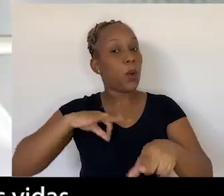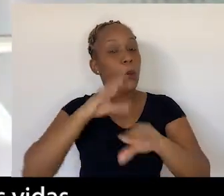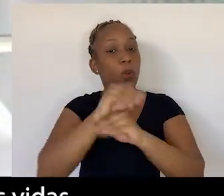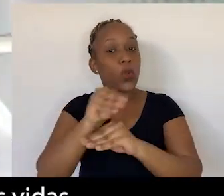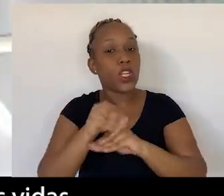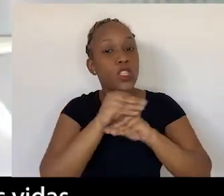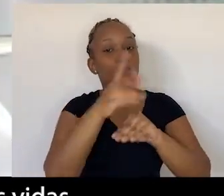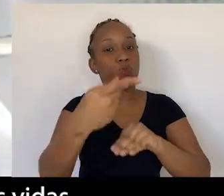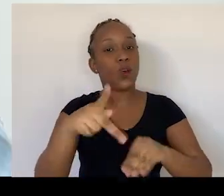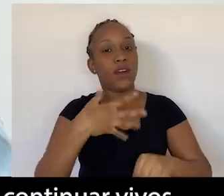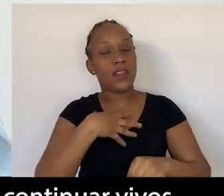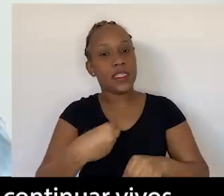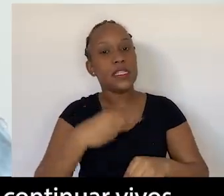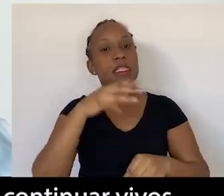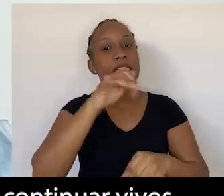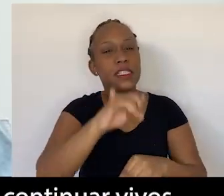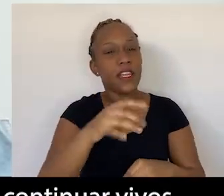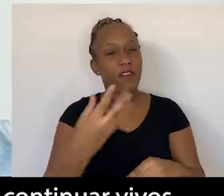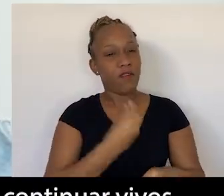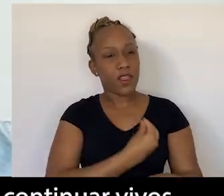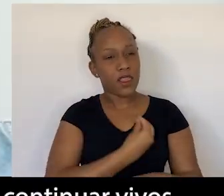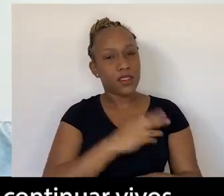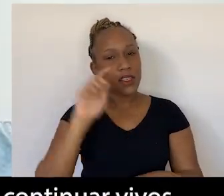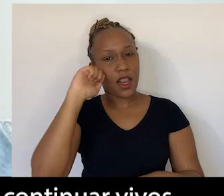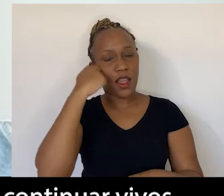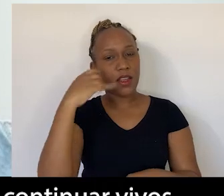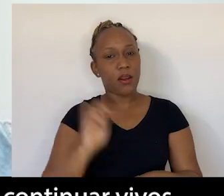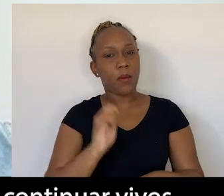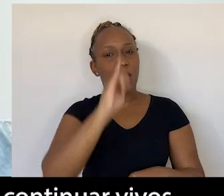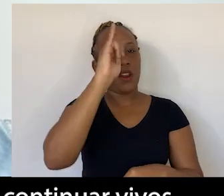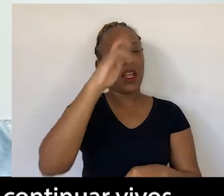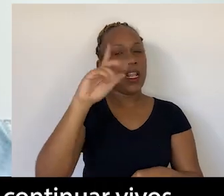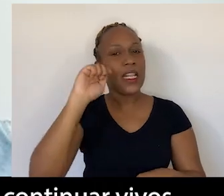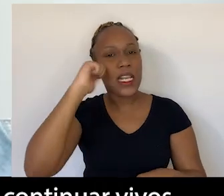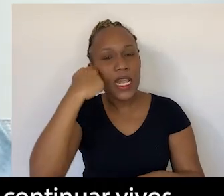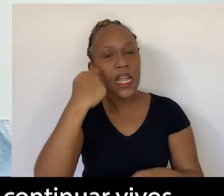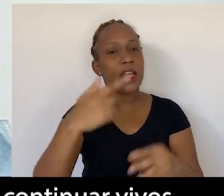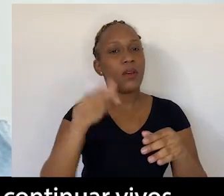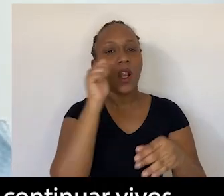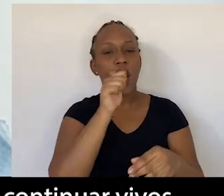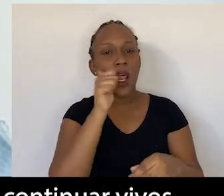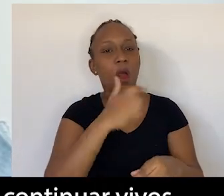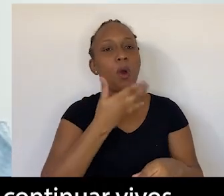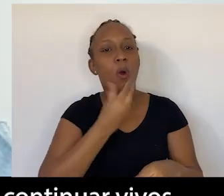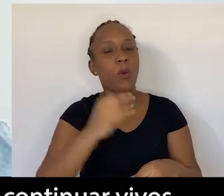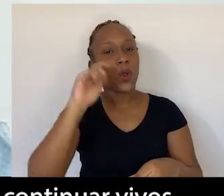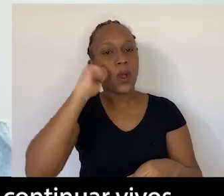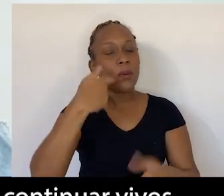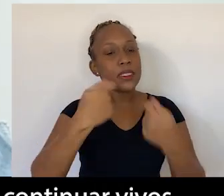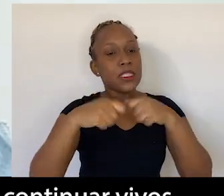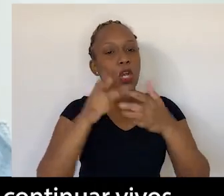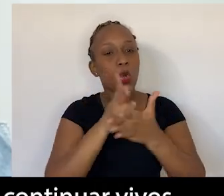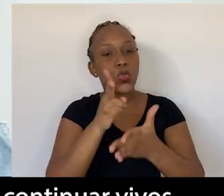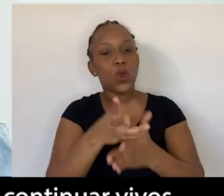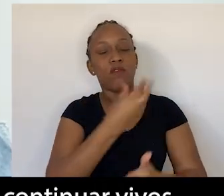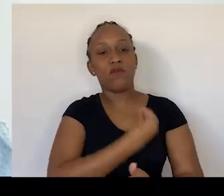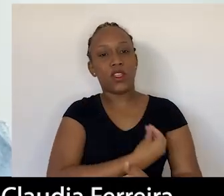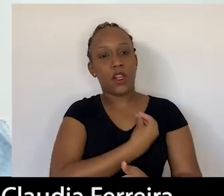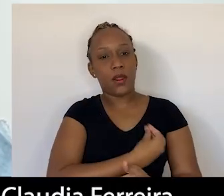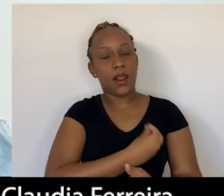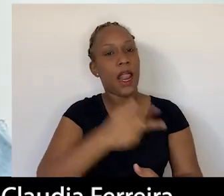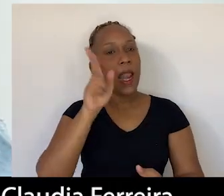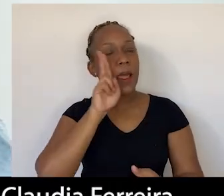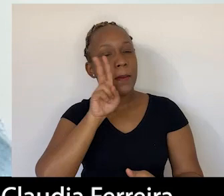proteja suas vidas. Se vidas negras importam, negros e negras precisam continuar vivos.